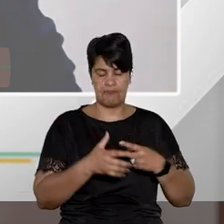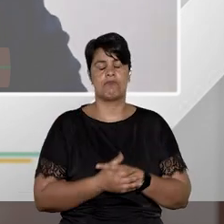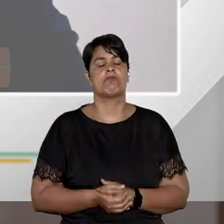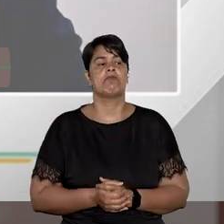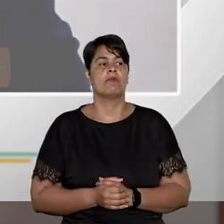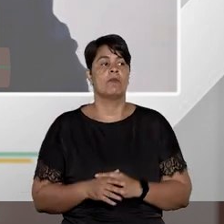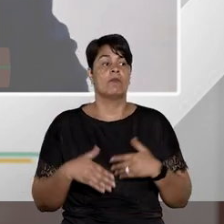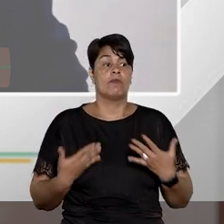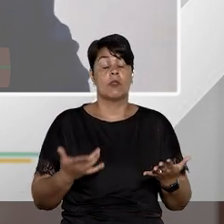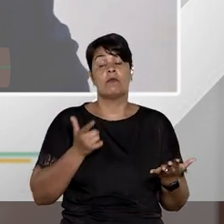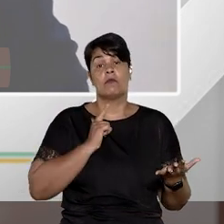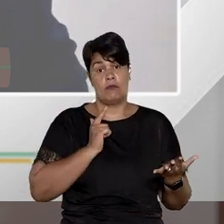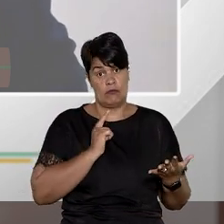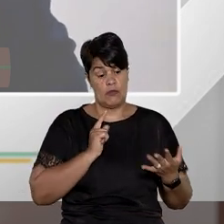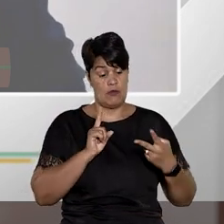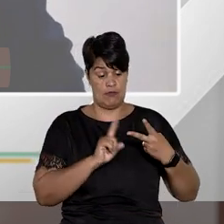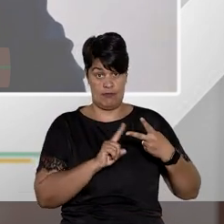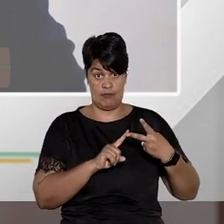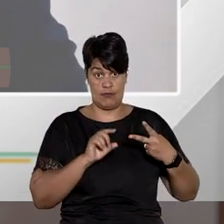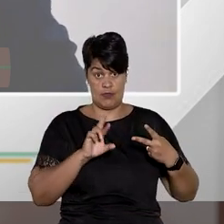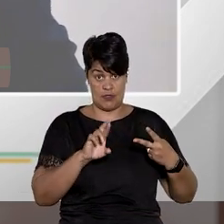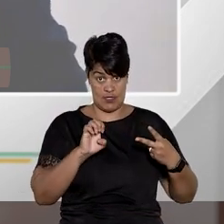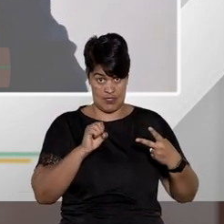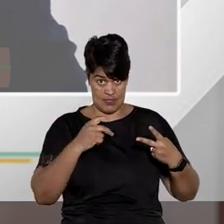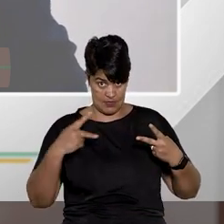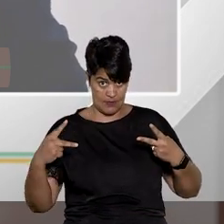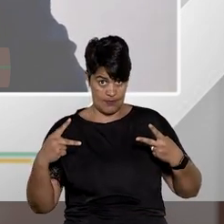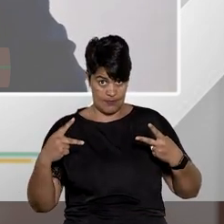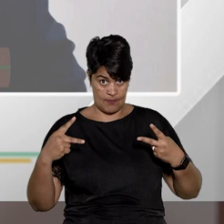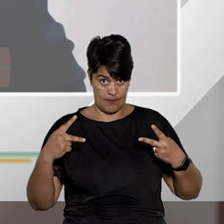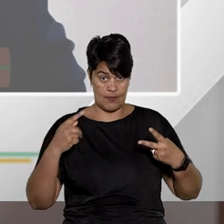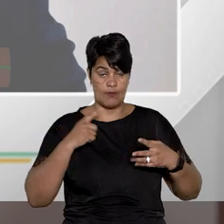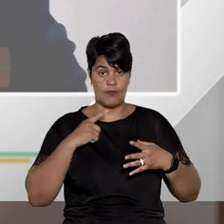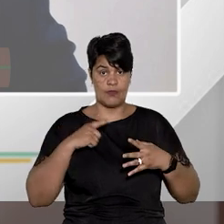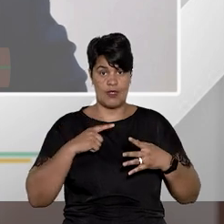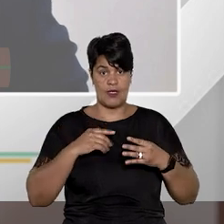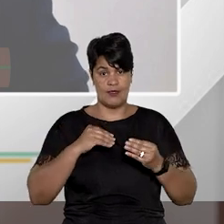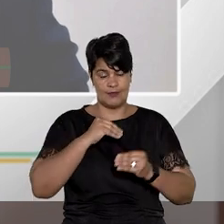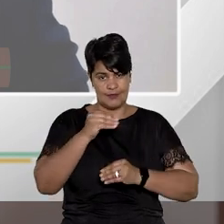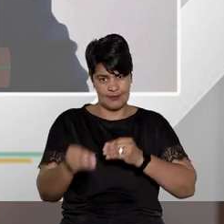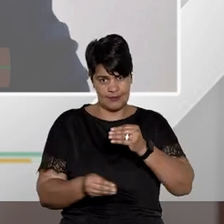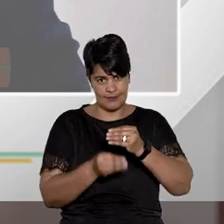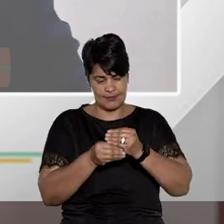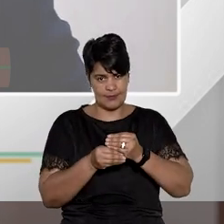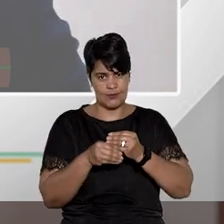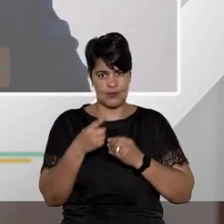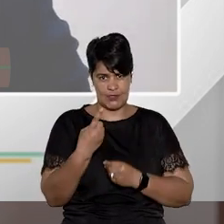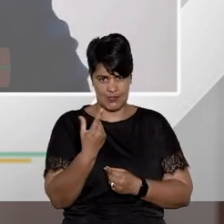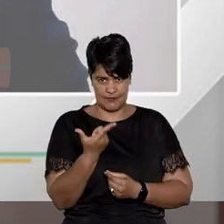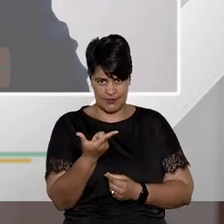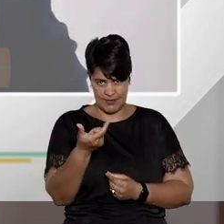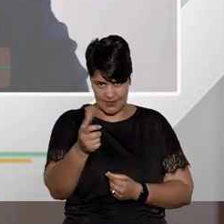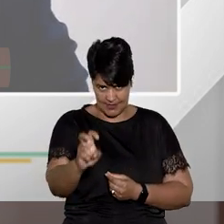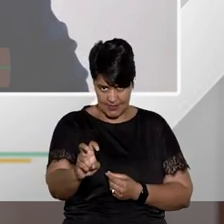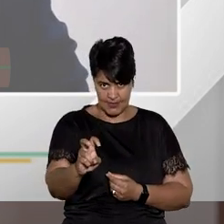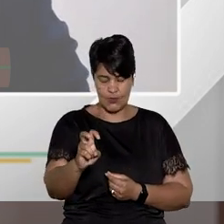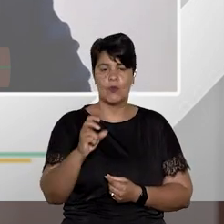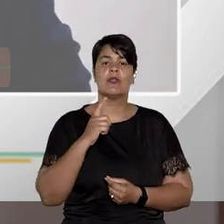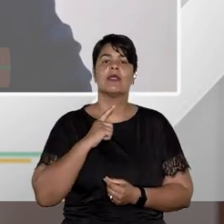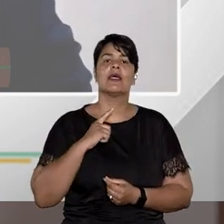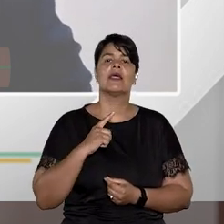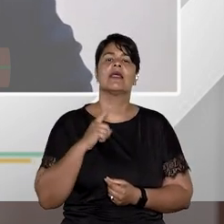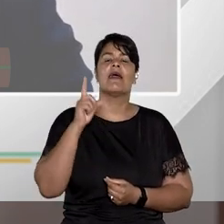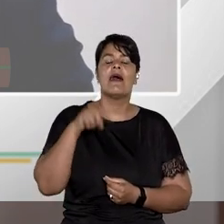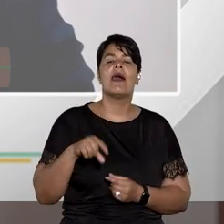no que tange é o recurso especial agora trazido pela emenda 125 que é a PEC fruto da PEC da relevância